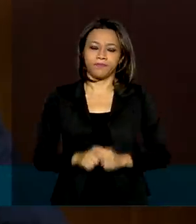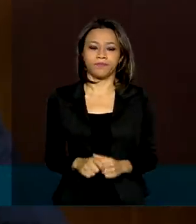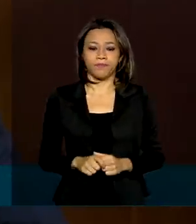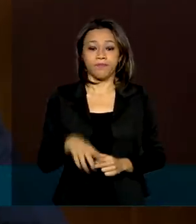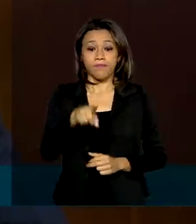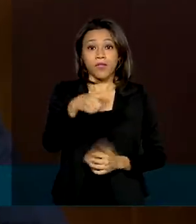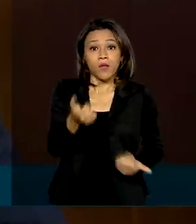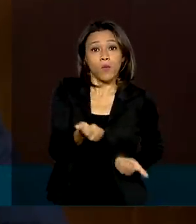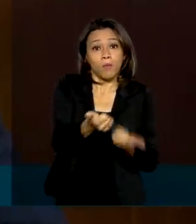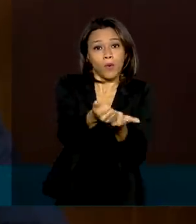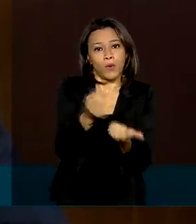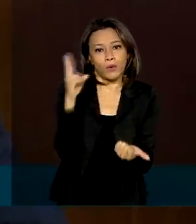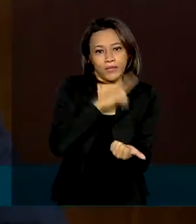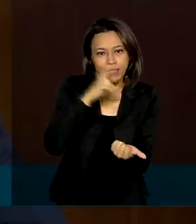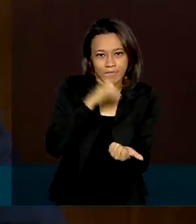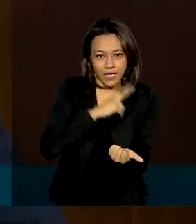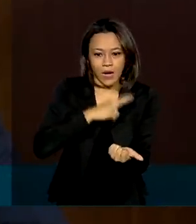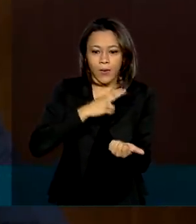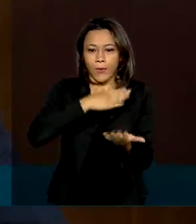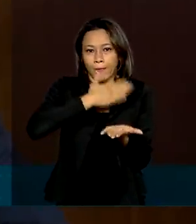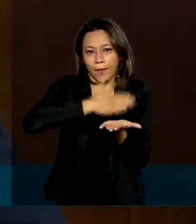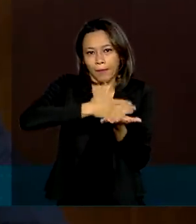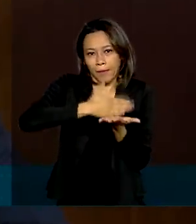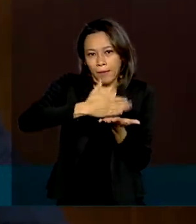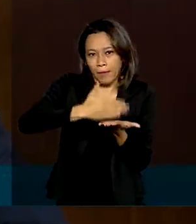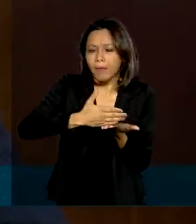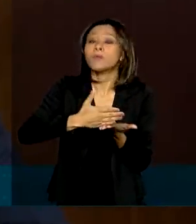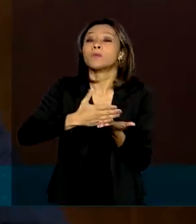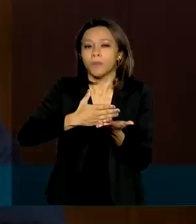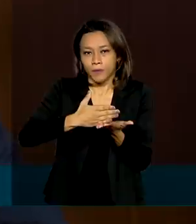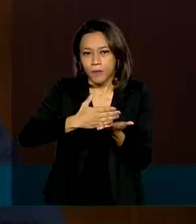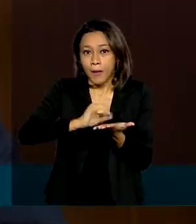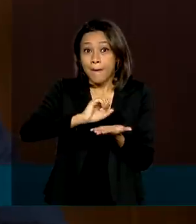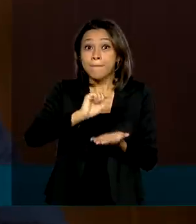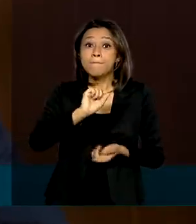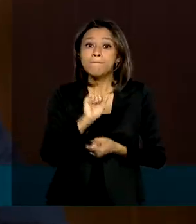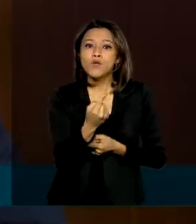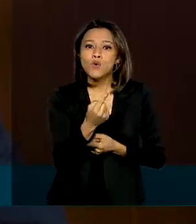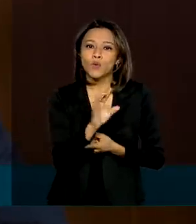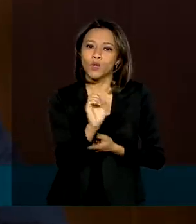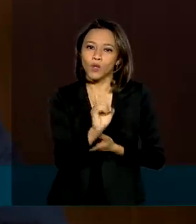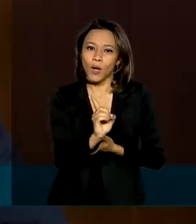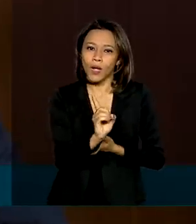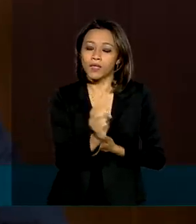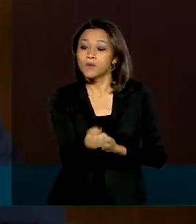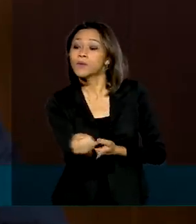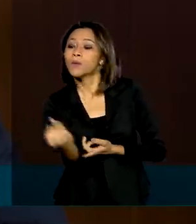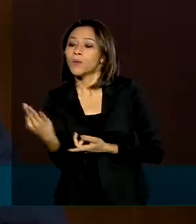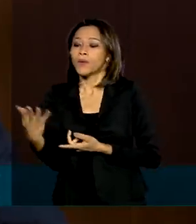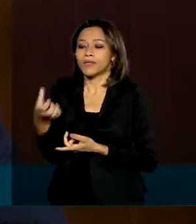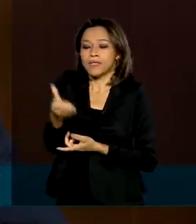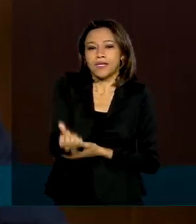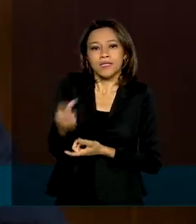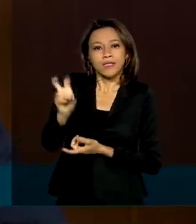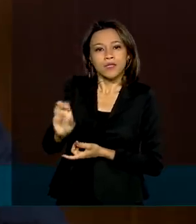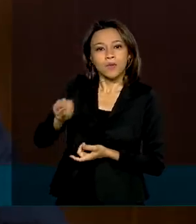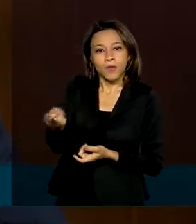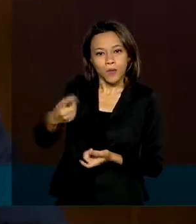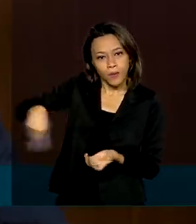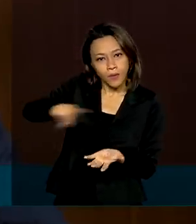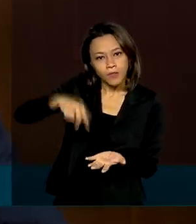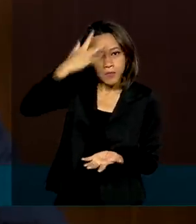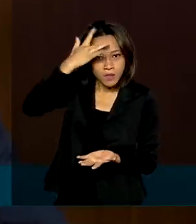auxílio emergencial em parcelas que somam aproximadamente mil dólares para 65 milhões de pessoas.